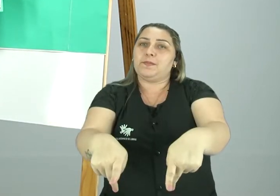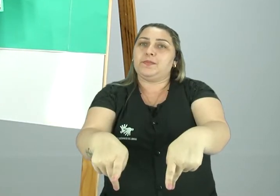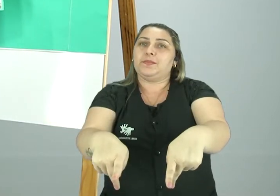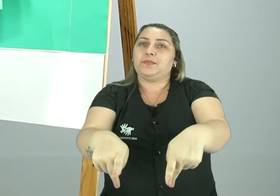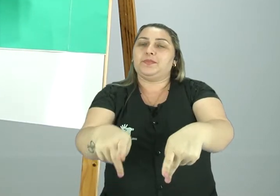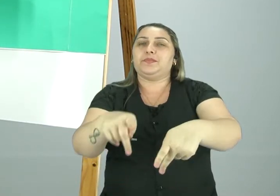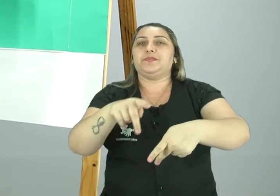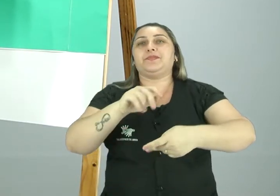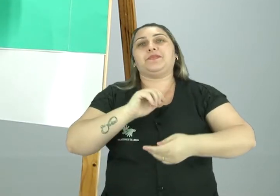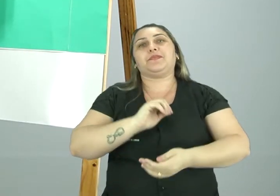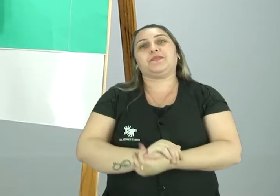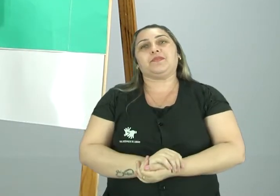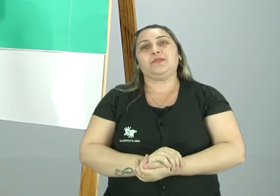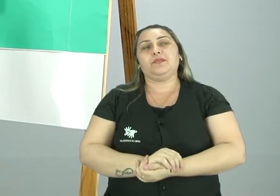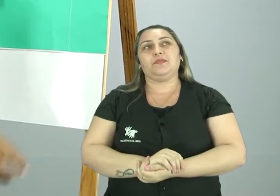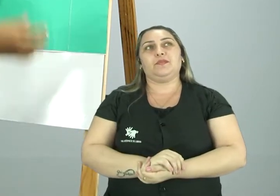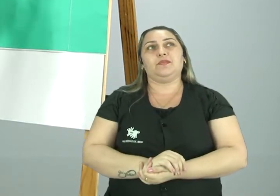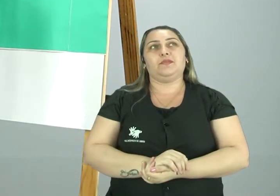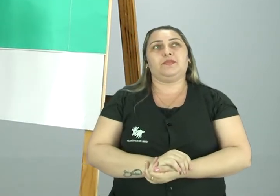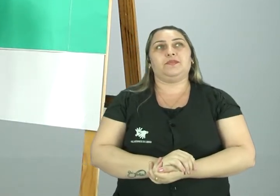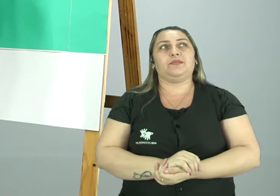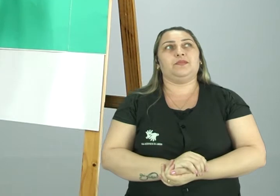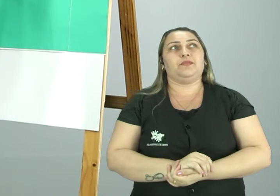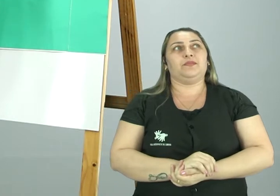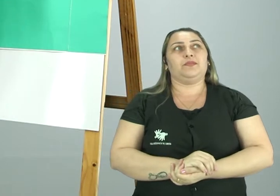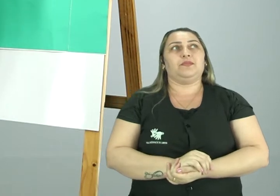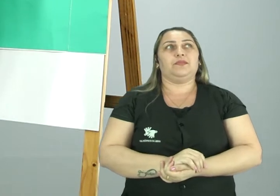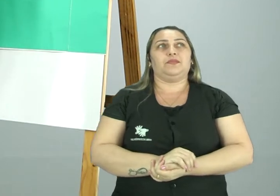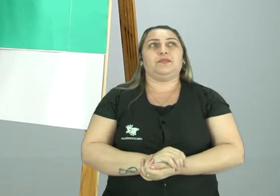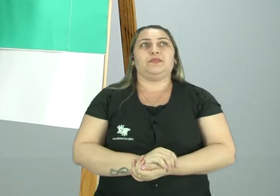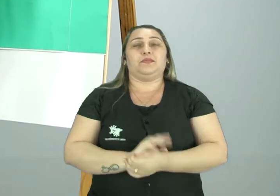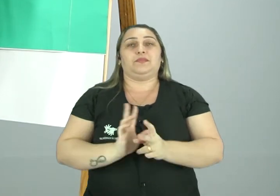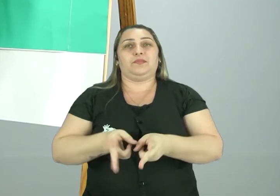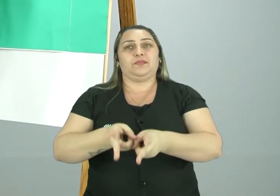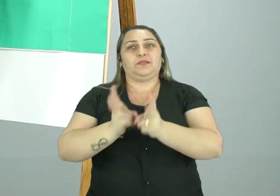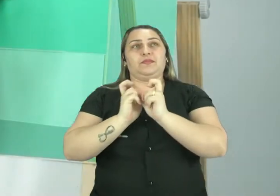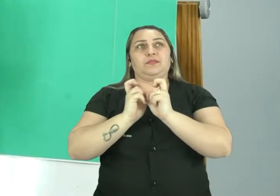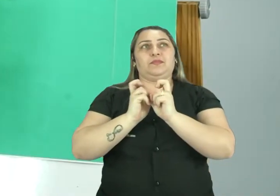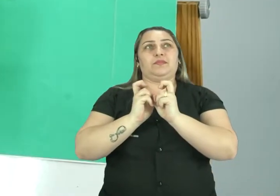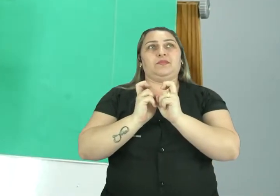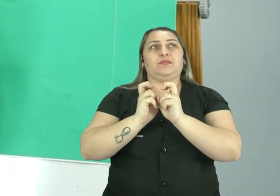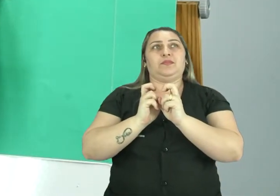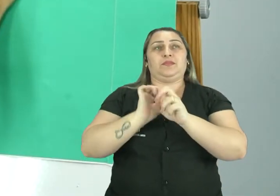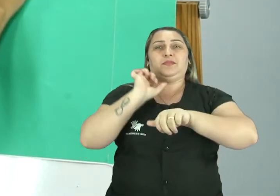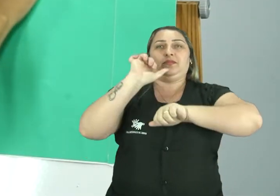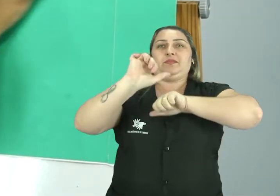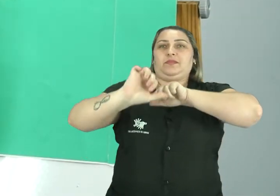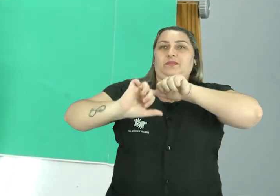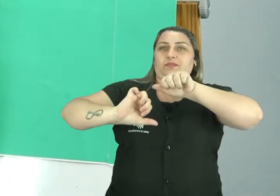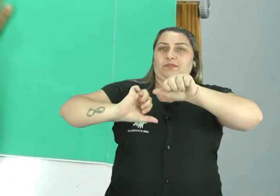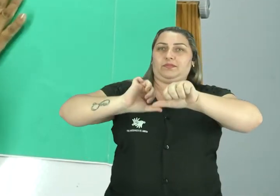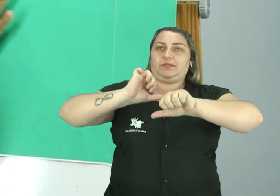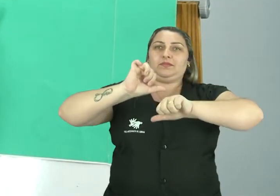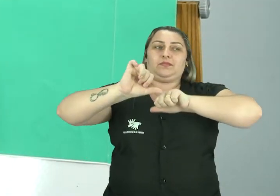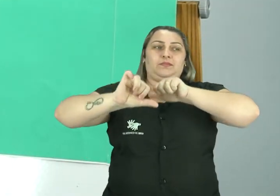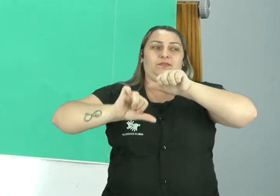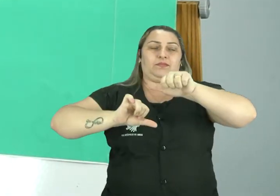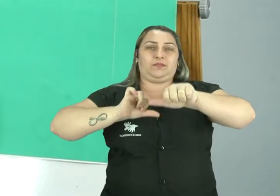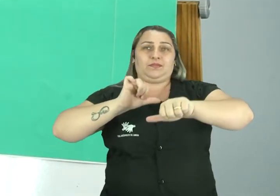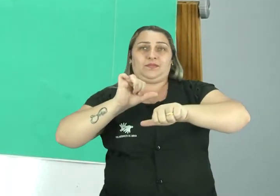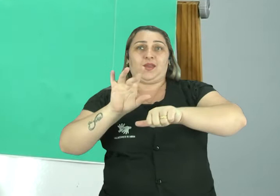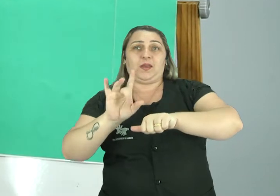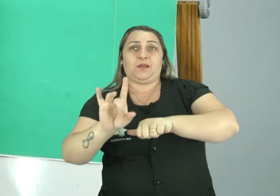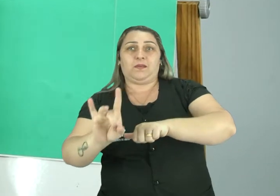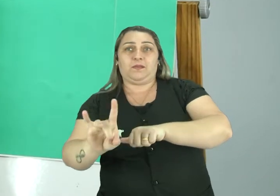tudo bem? Vou colocar aqui para vocês perceberem as transformações. Mas eles